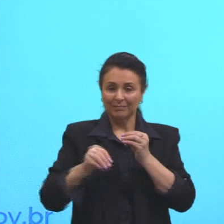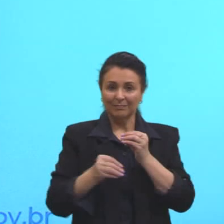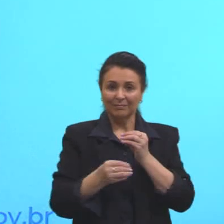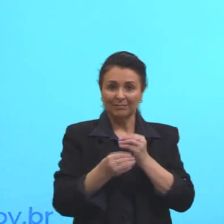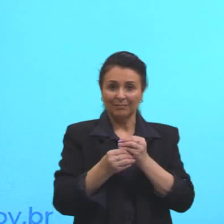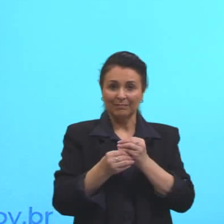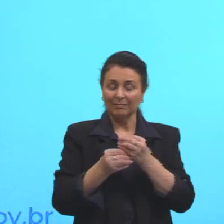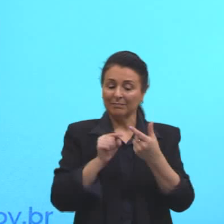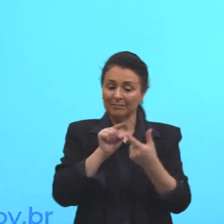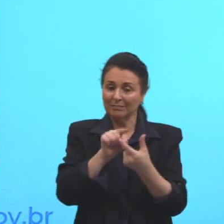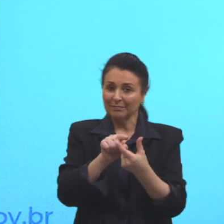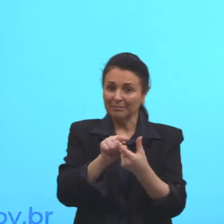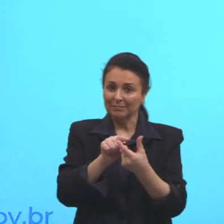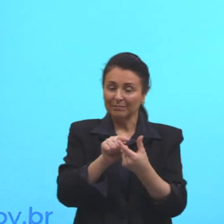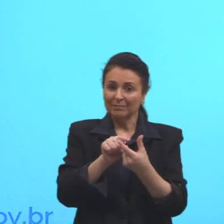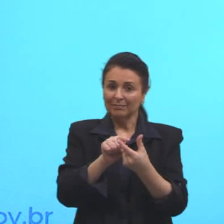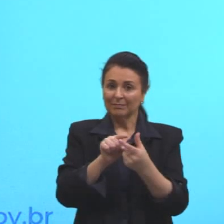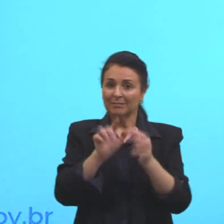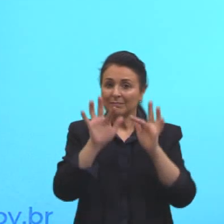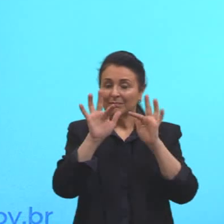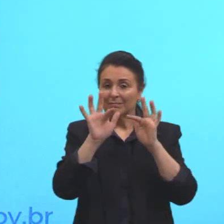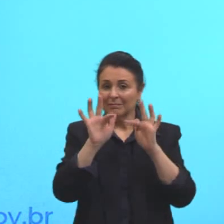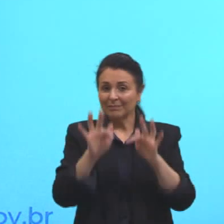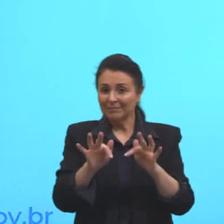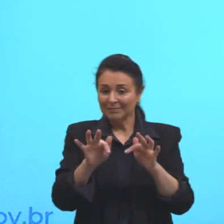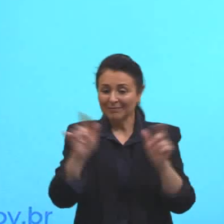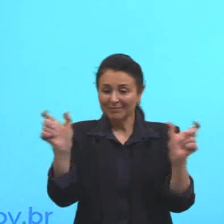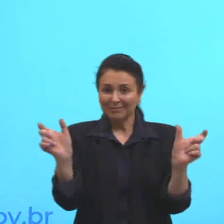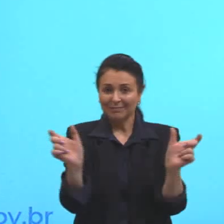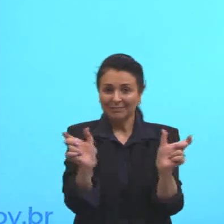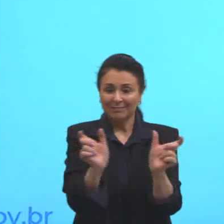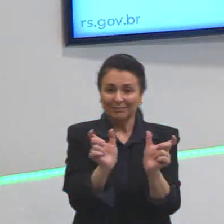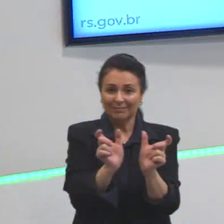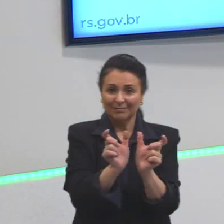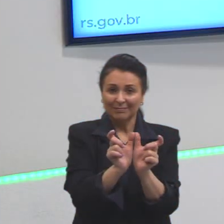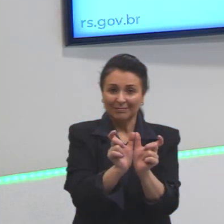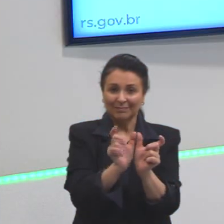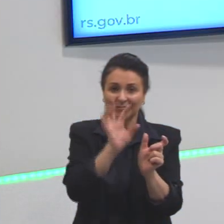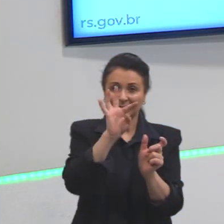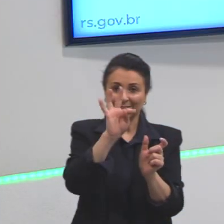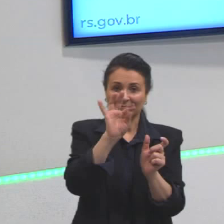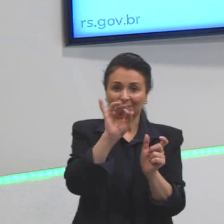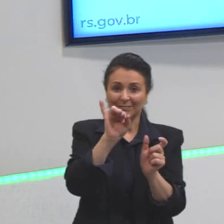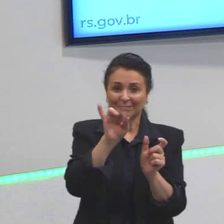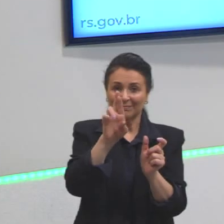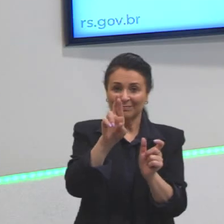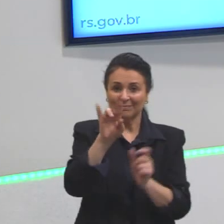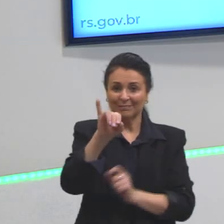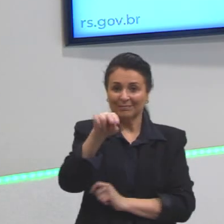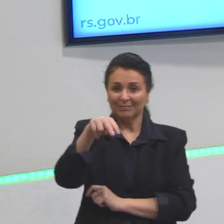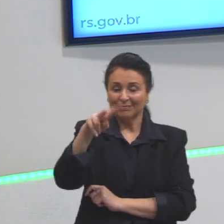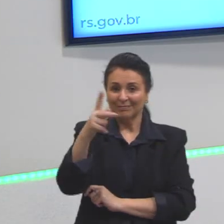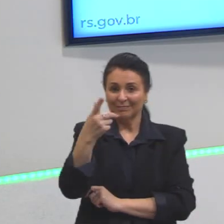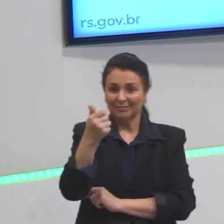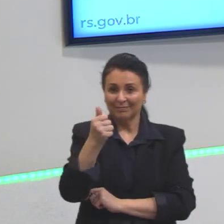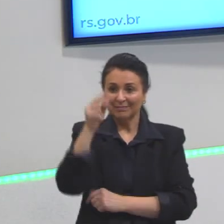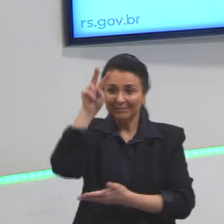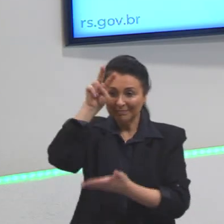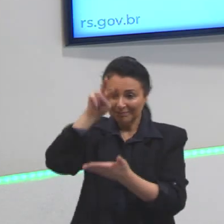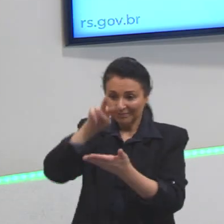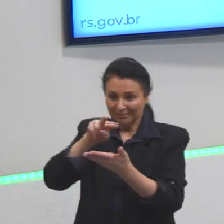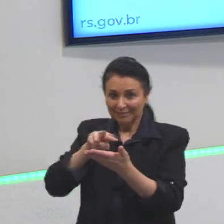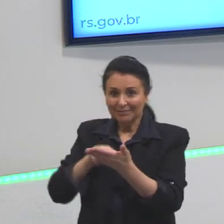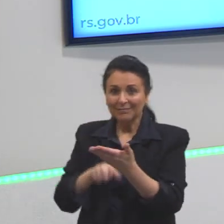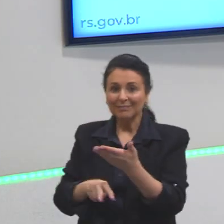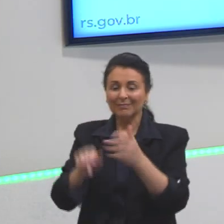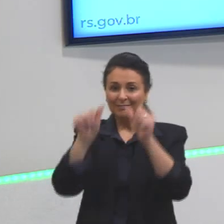alguma coisa. E para finalizar, uma tirinha. Adoro tirinhas, acho muito interessante, essa leitura de imagens que